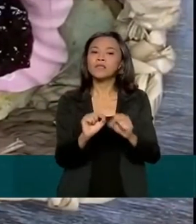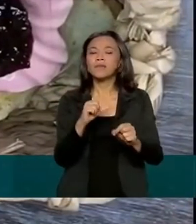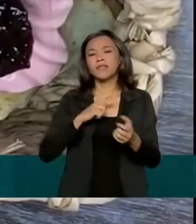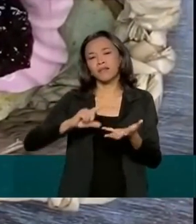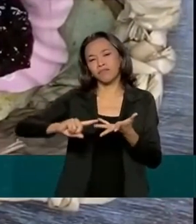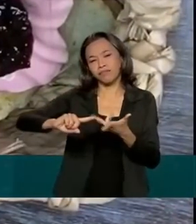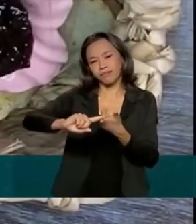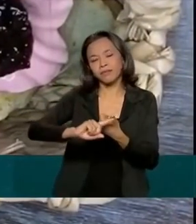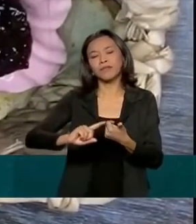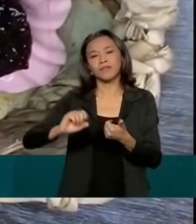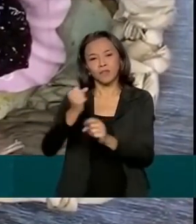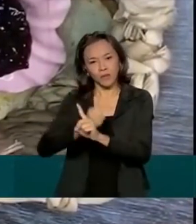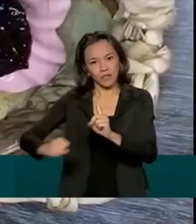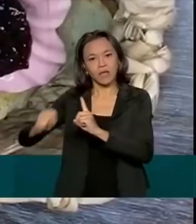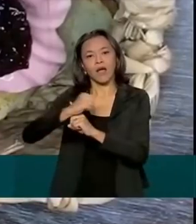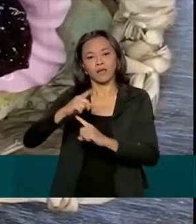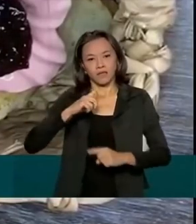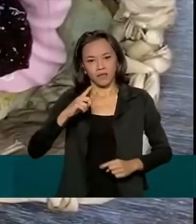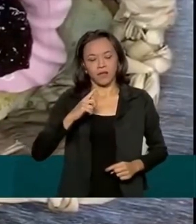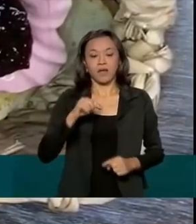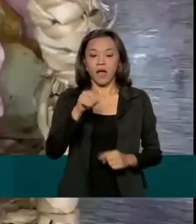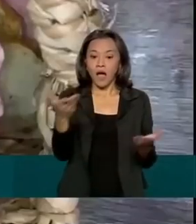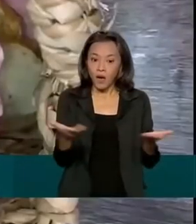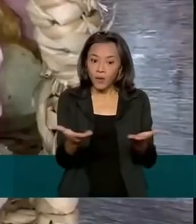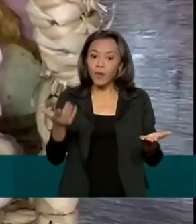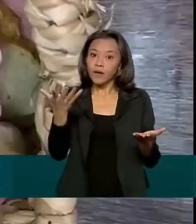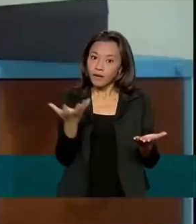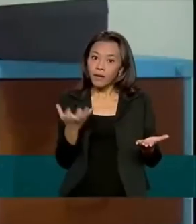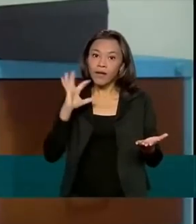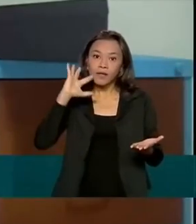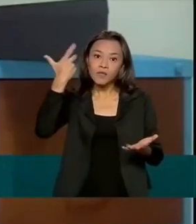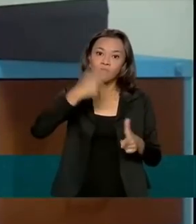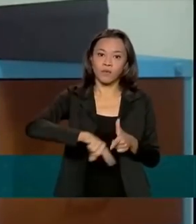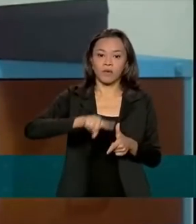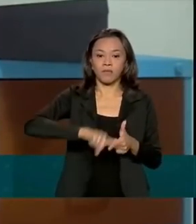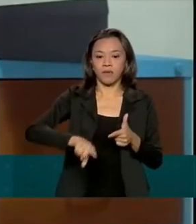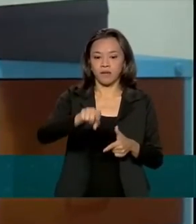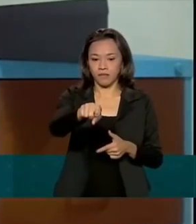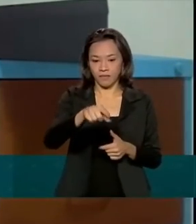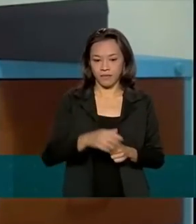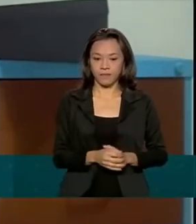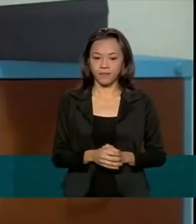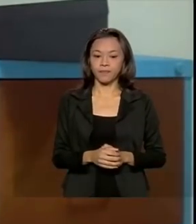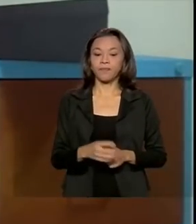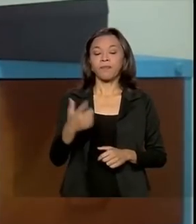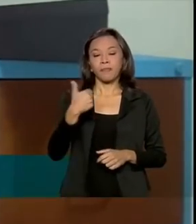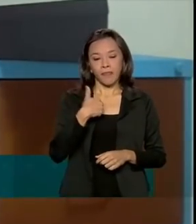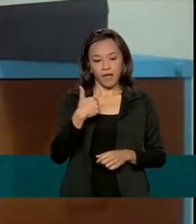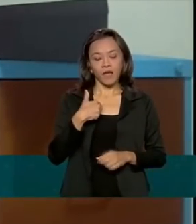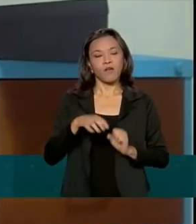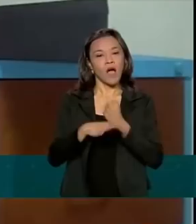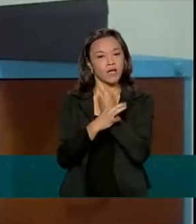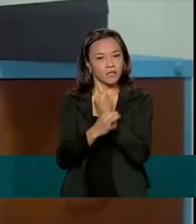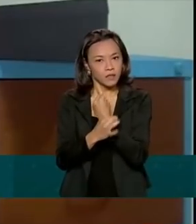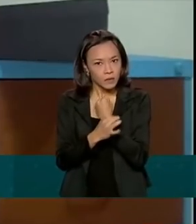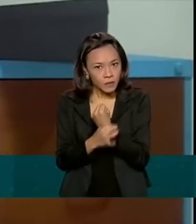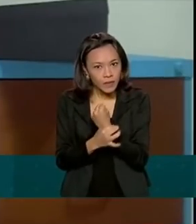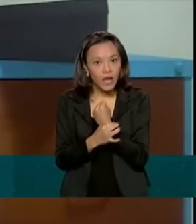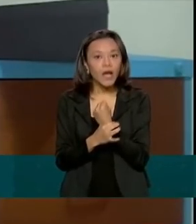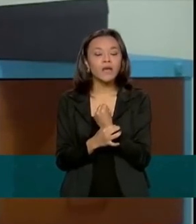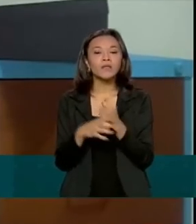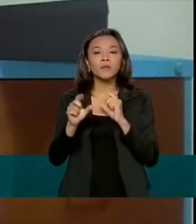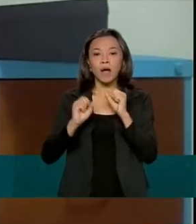sociais. Agora, ela quer regularizar a situação. Só estando com o nosso meio-dia que eu vou conseguir garantir os nossos benefícios,